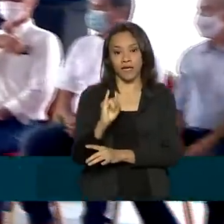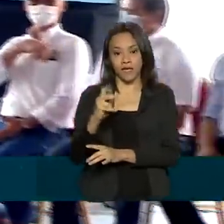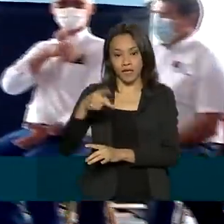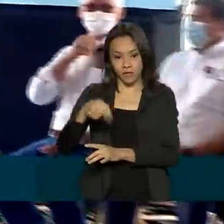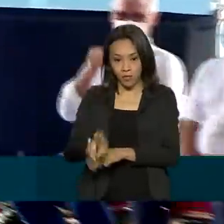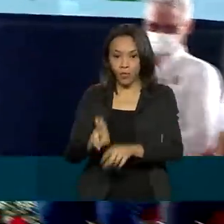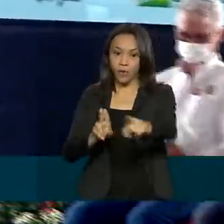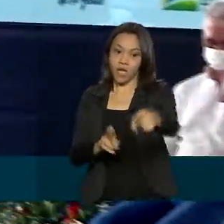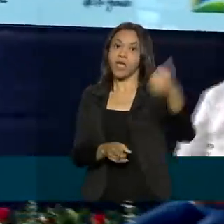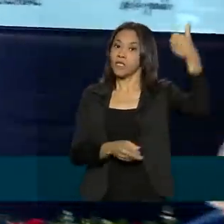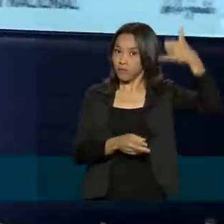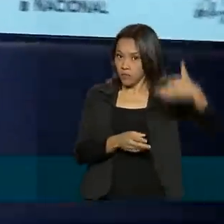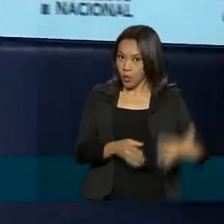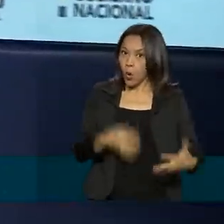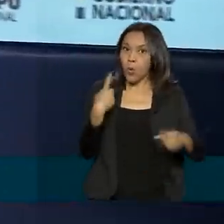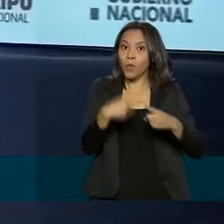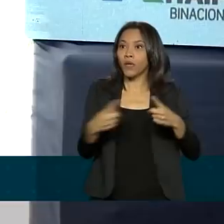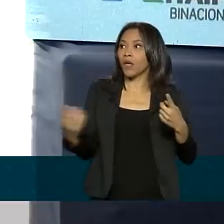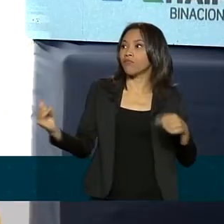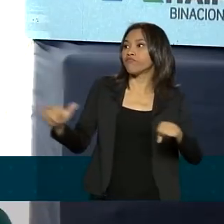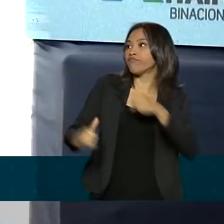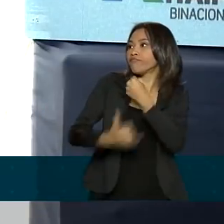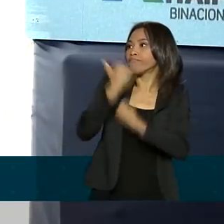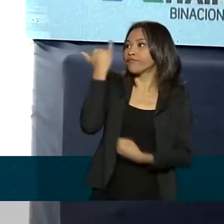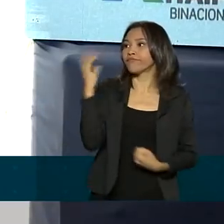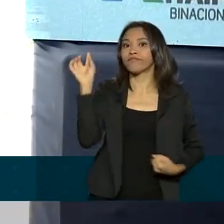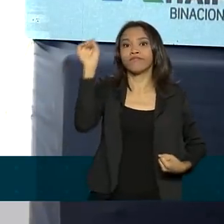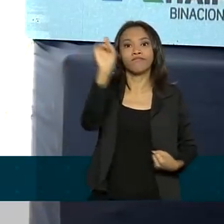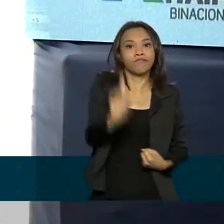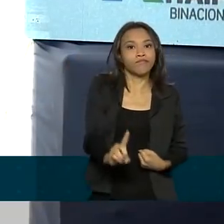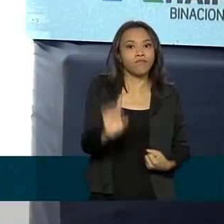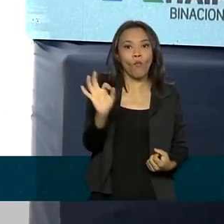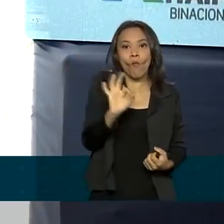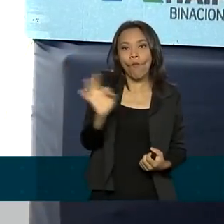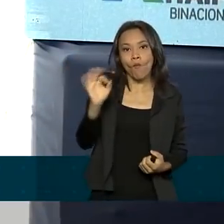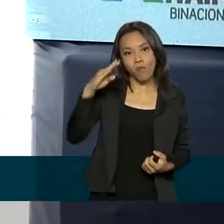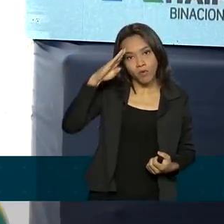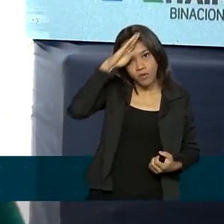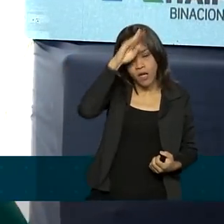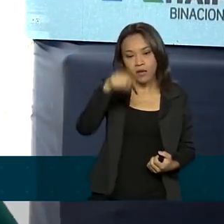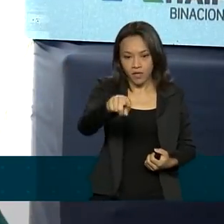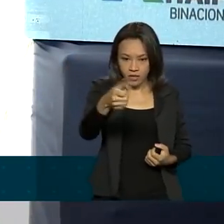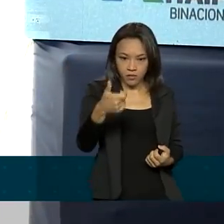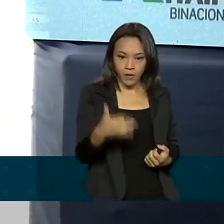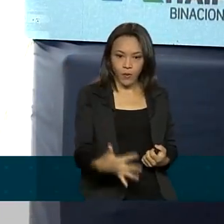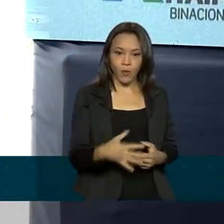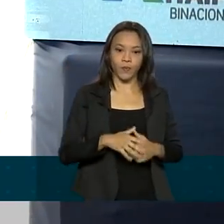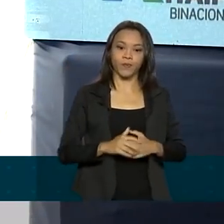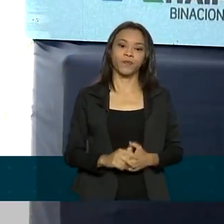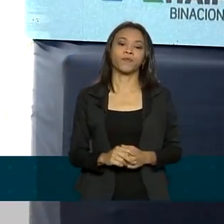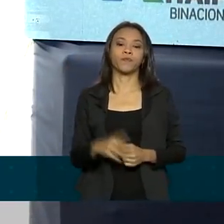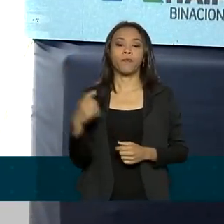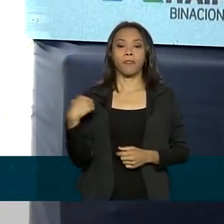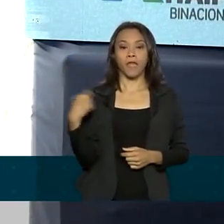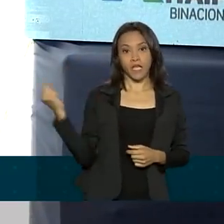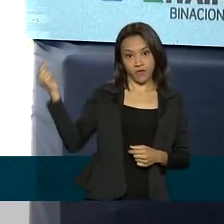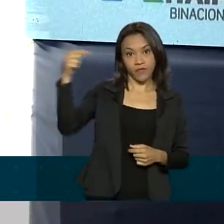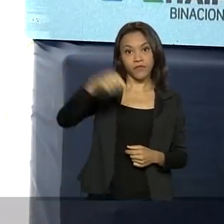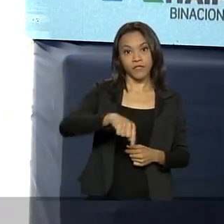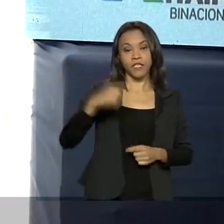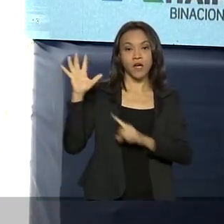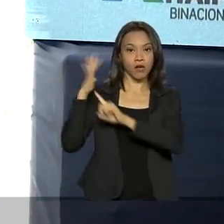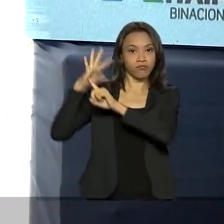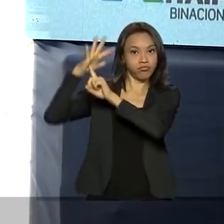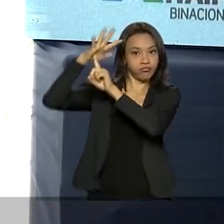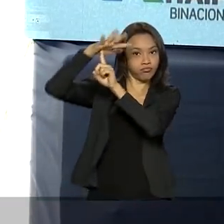presidente Jair Bolsonaro no evento. Vindo até Campo Grande, em avião, e em Campo